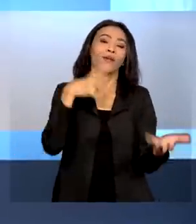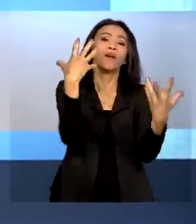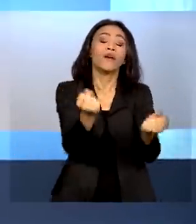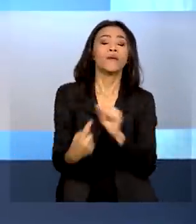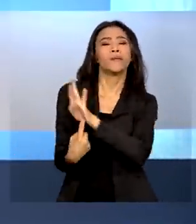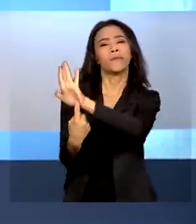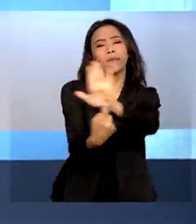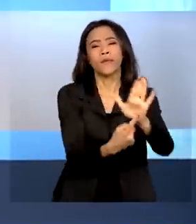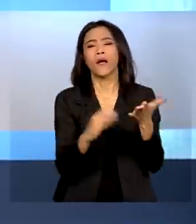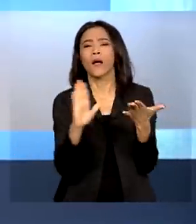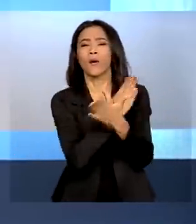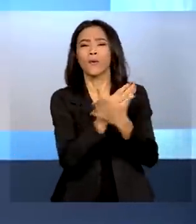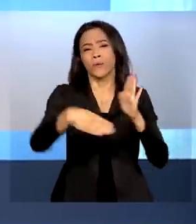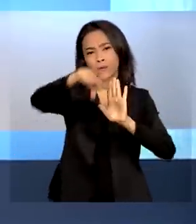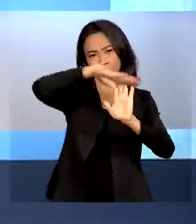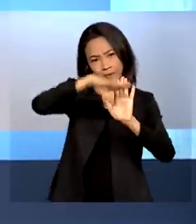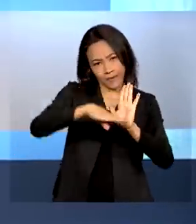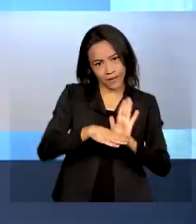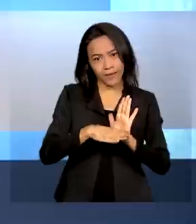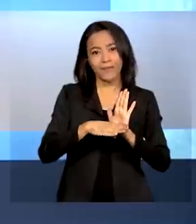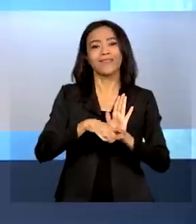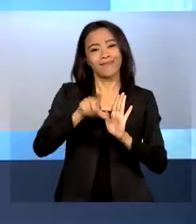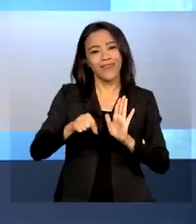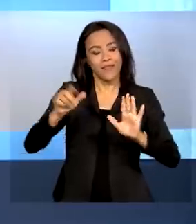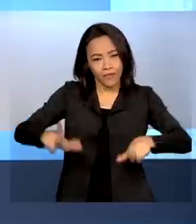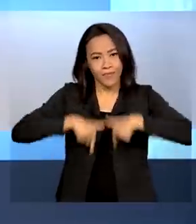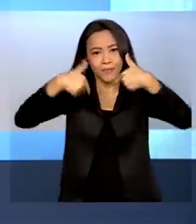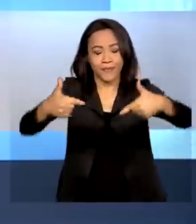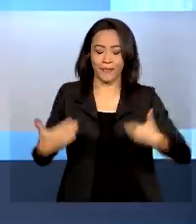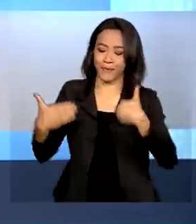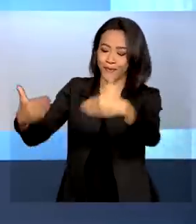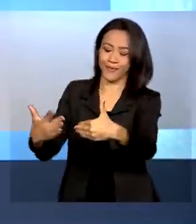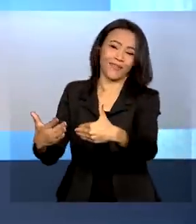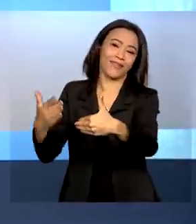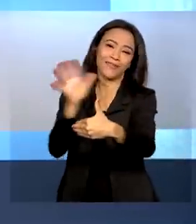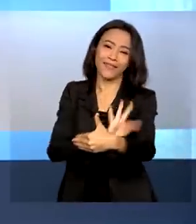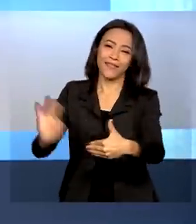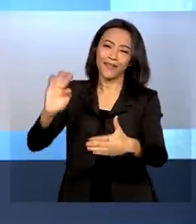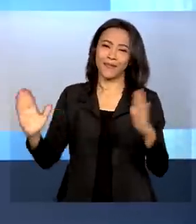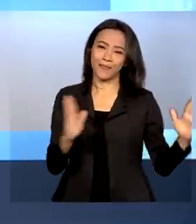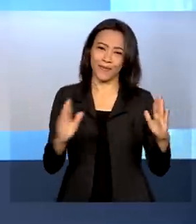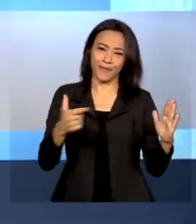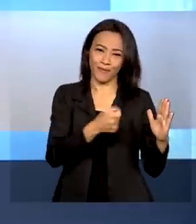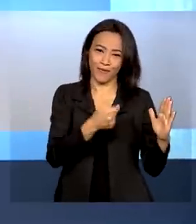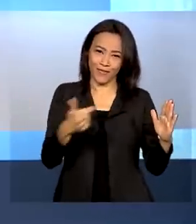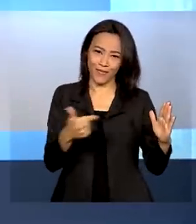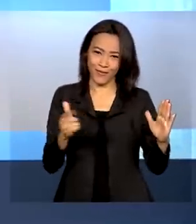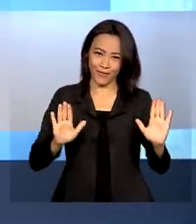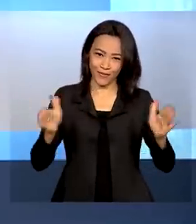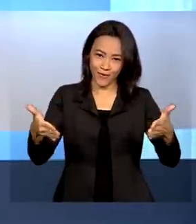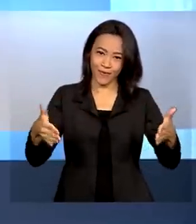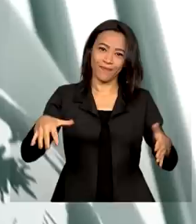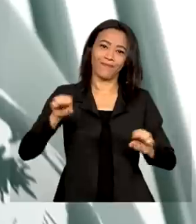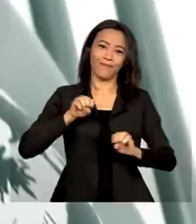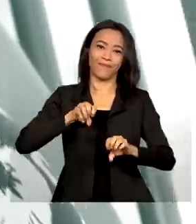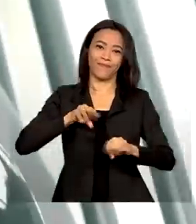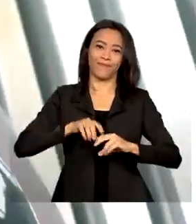alguns programas e investimentos realizados pelo governo federal em 2022 na área da educação.